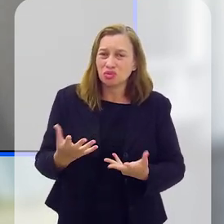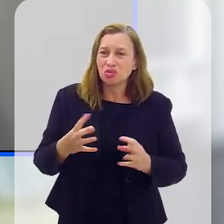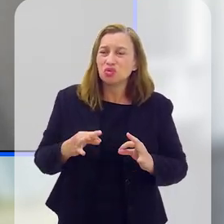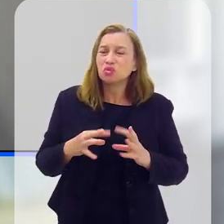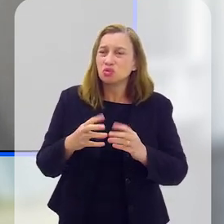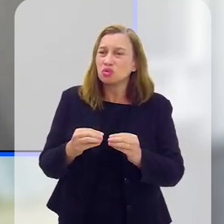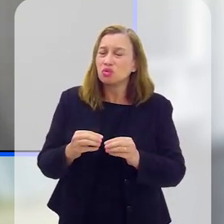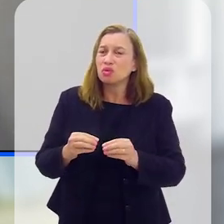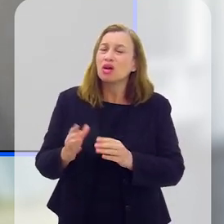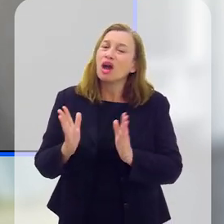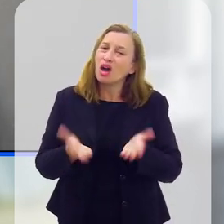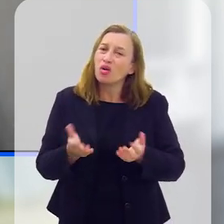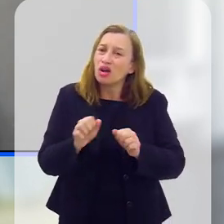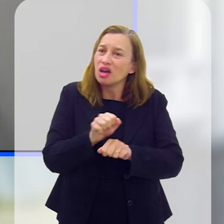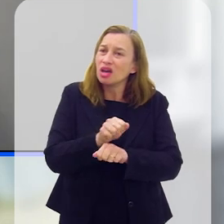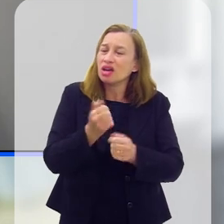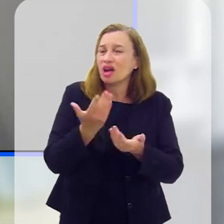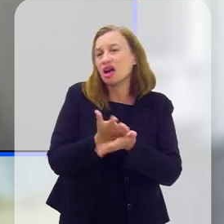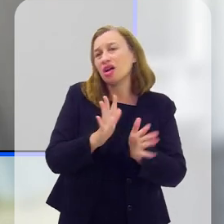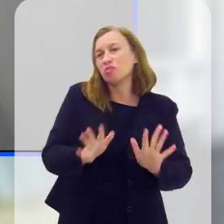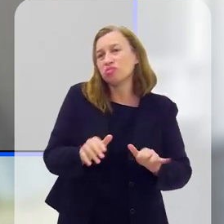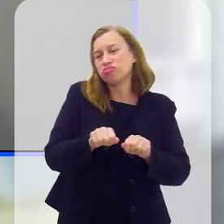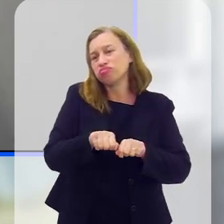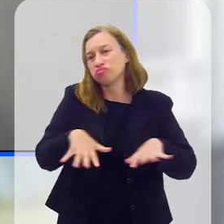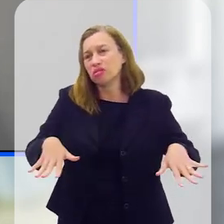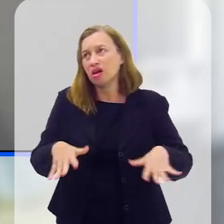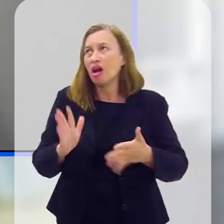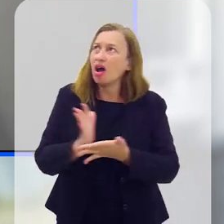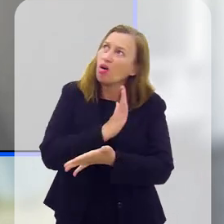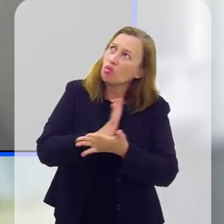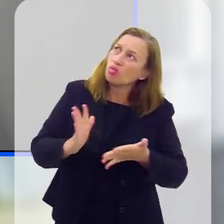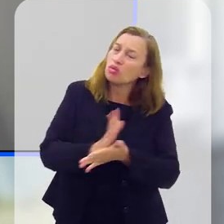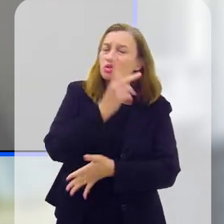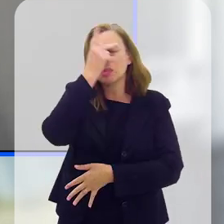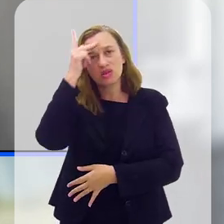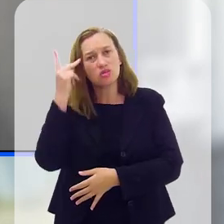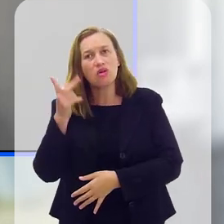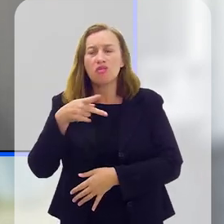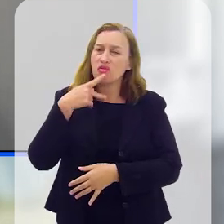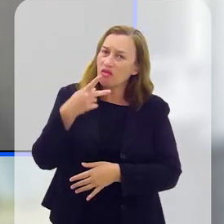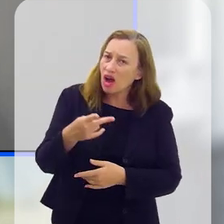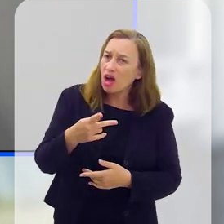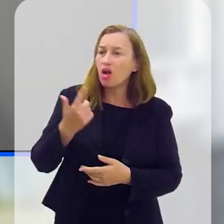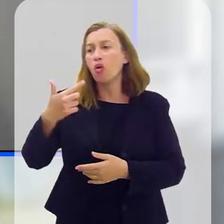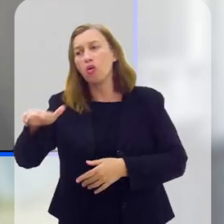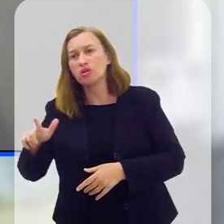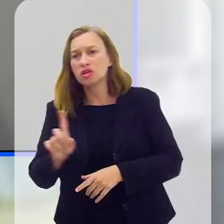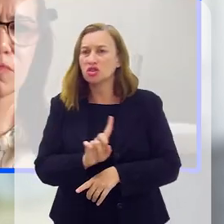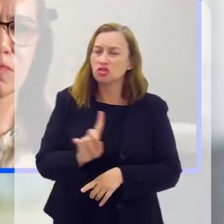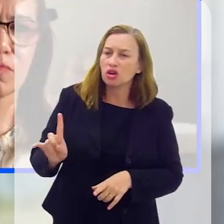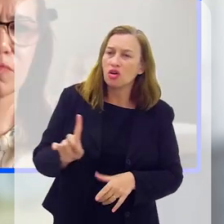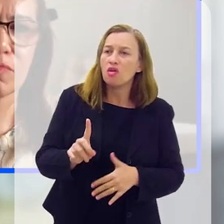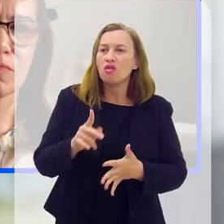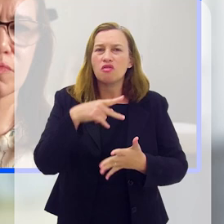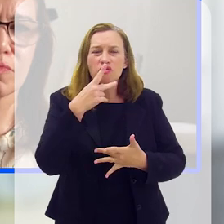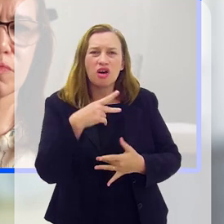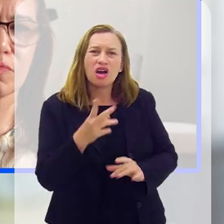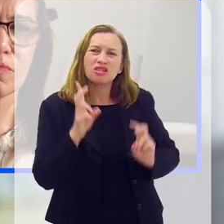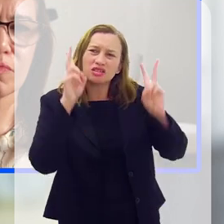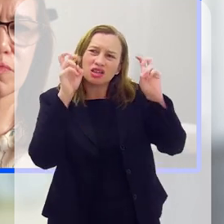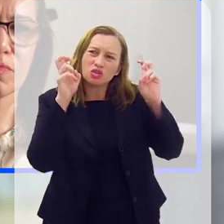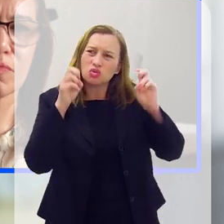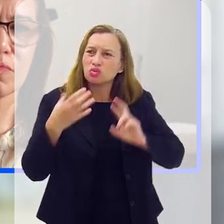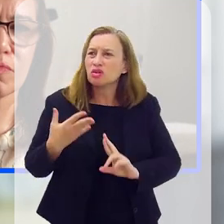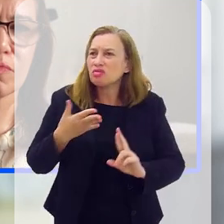pandemia, e agora que acabou a pandemia, algumas continuam falando sobre isso, citam situações